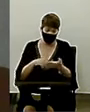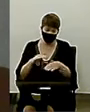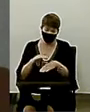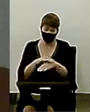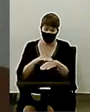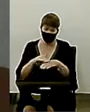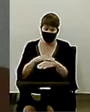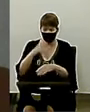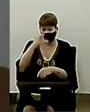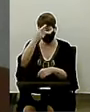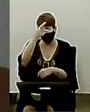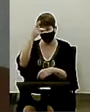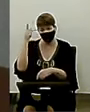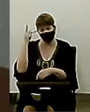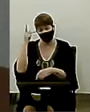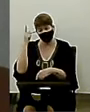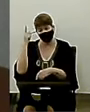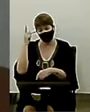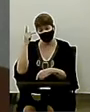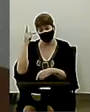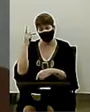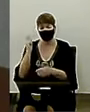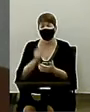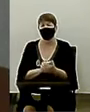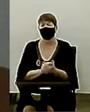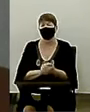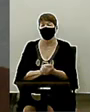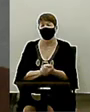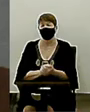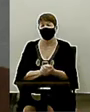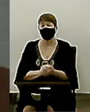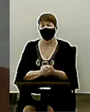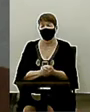com muitas pessoas, entrevistamos filhos de missionários,